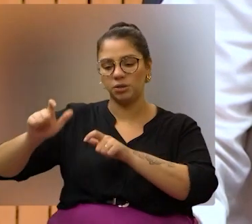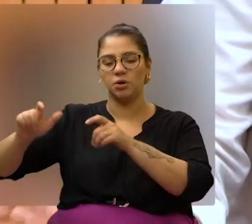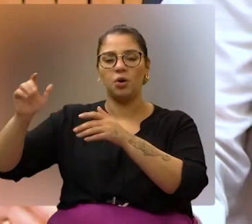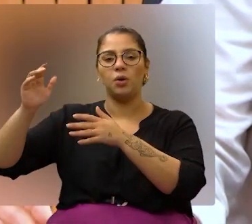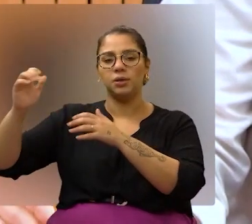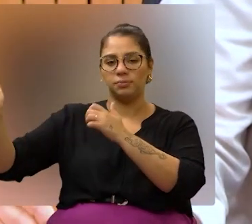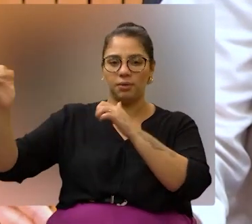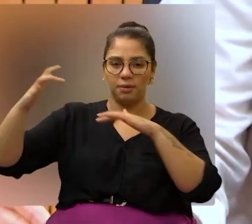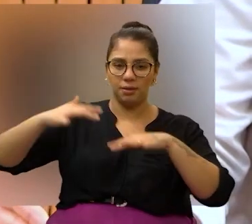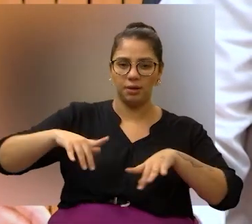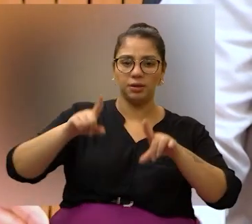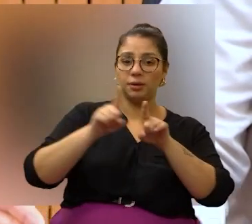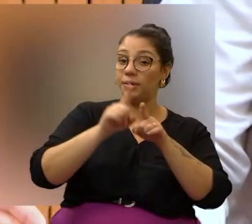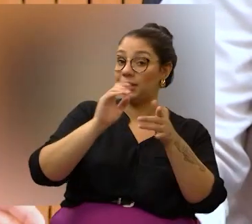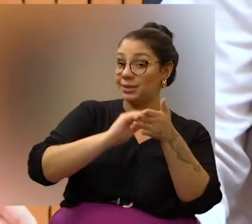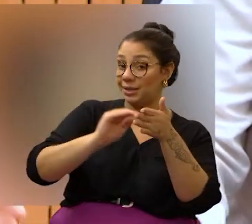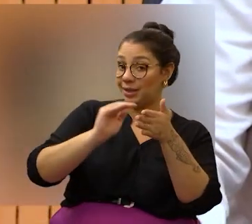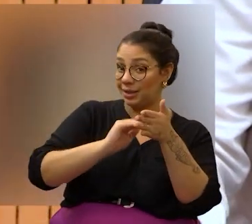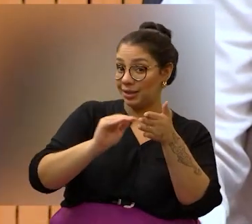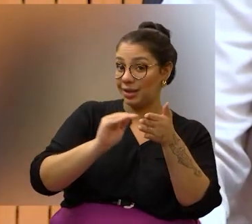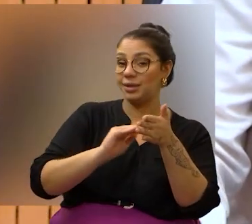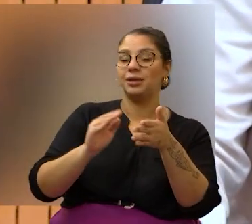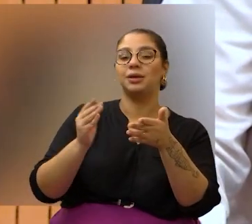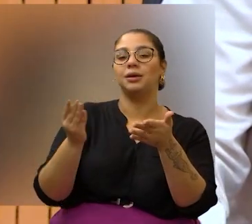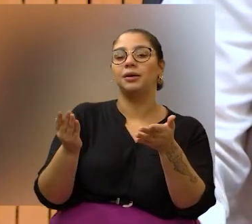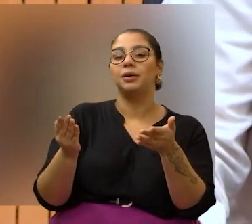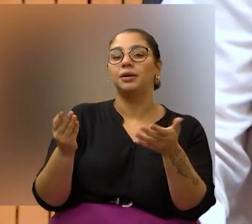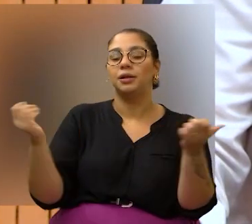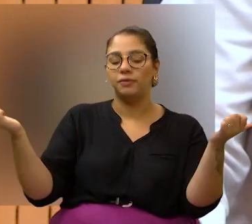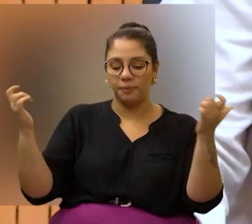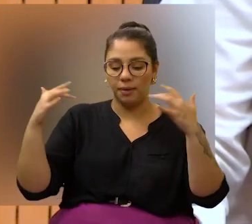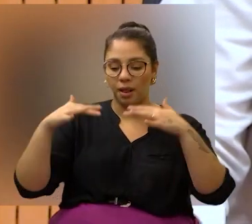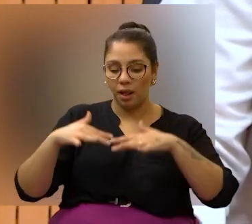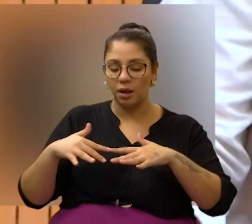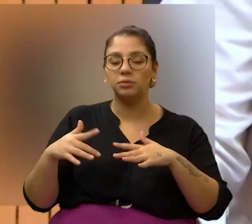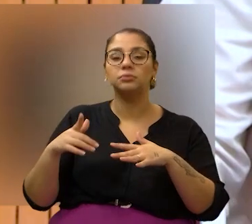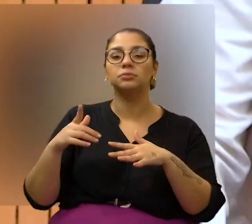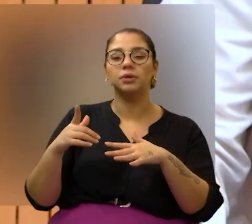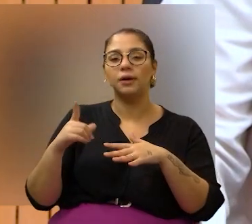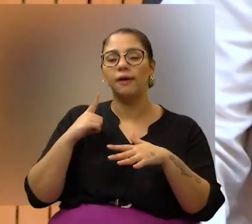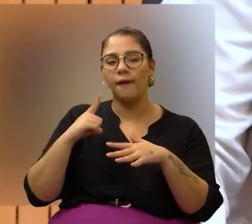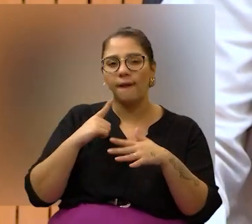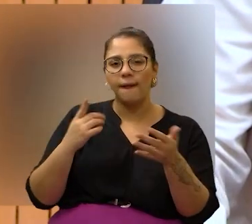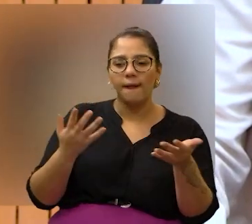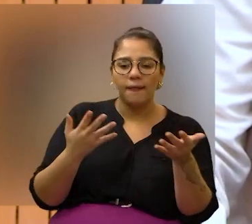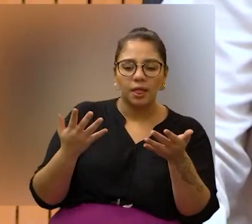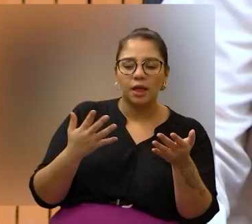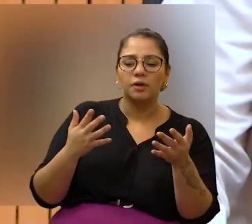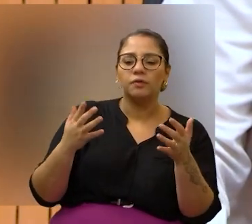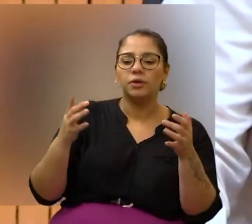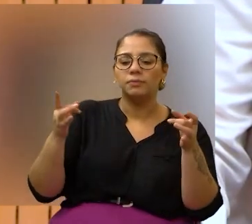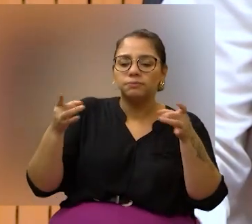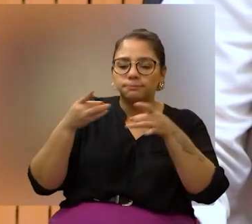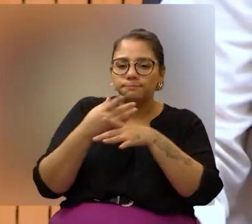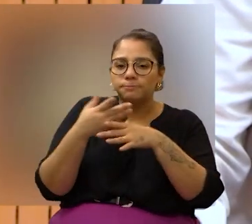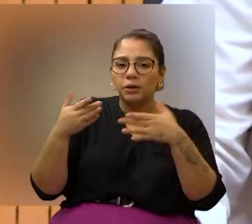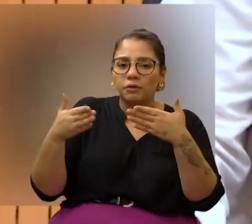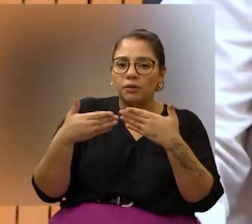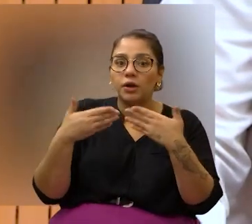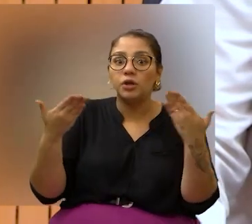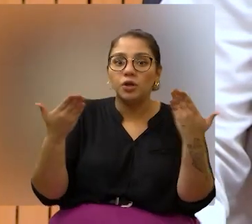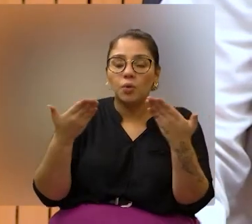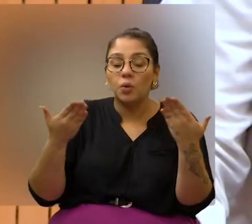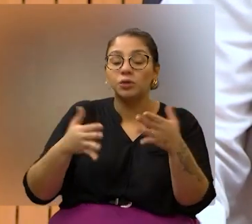como da Secretaria Municipal do Verde. É onde foi dando todo esse desfecho,